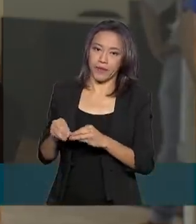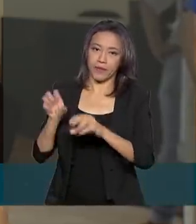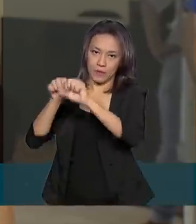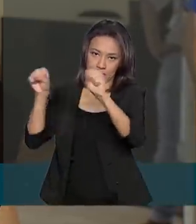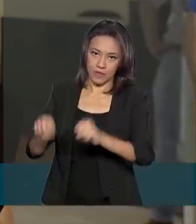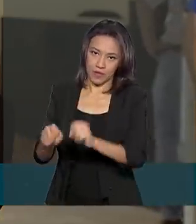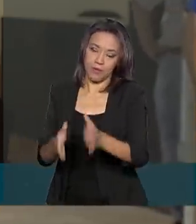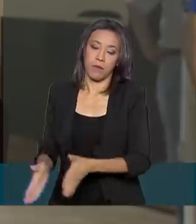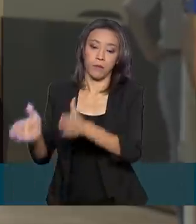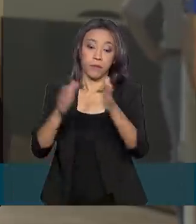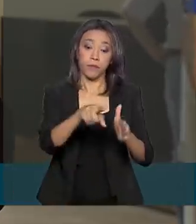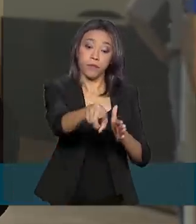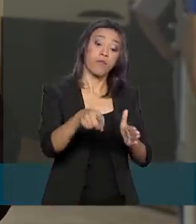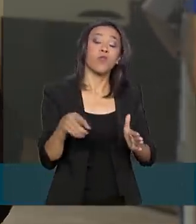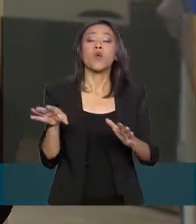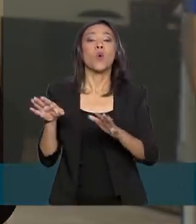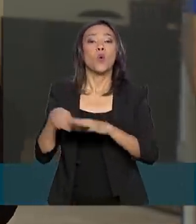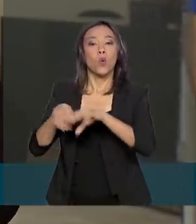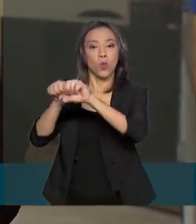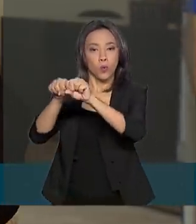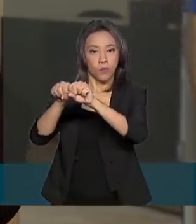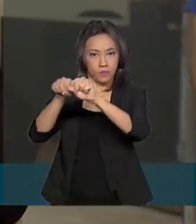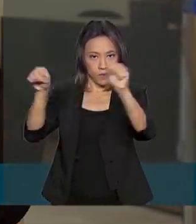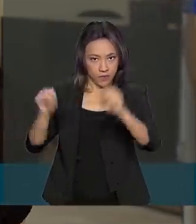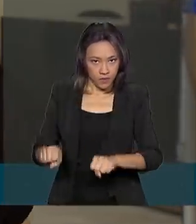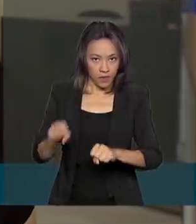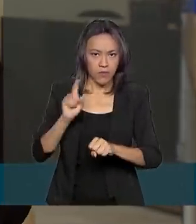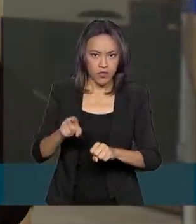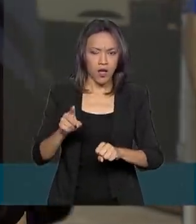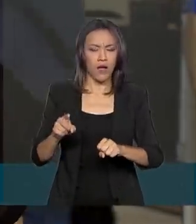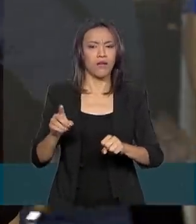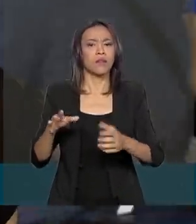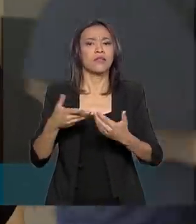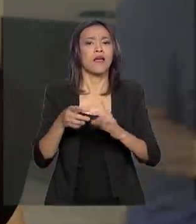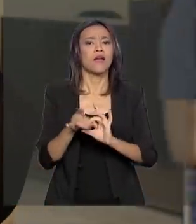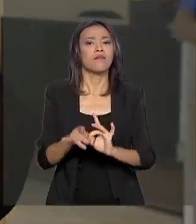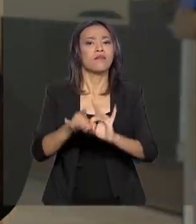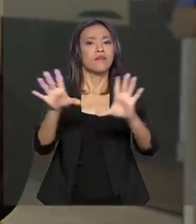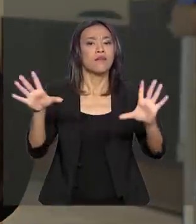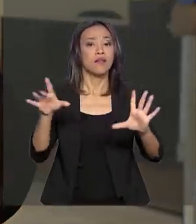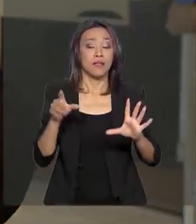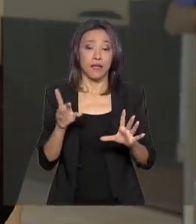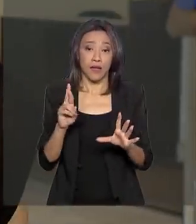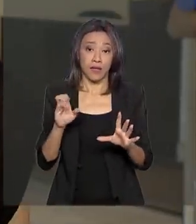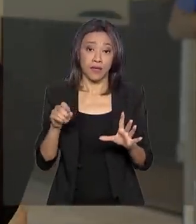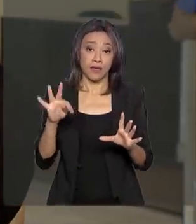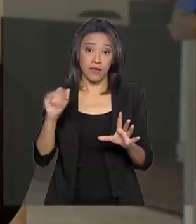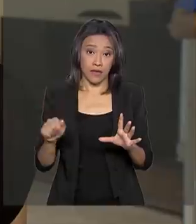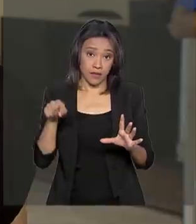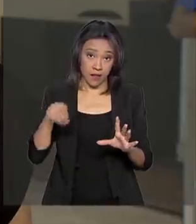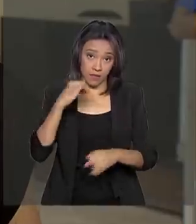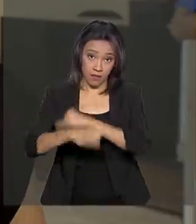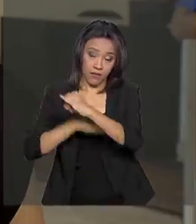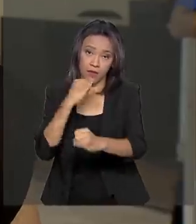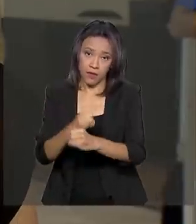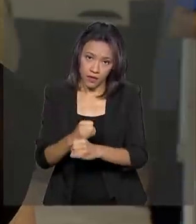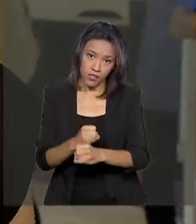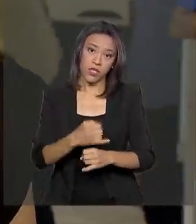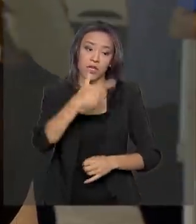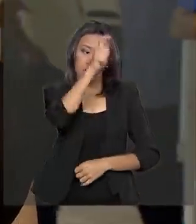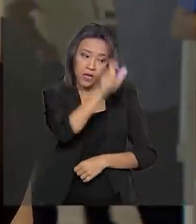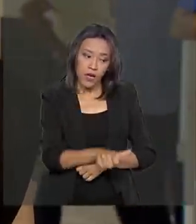-feira, o programa para preenchimento do Imposto de Renda estará disponível na página da Receita Federal na internet. O